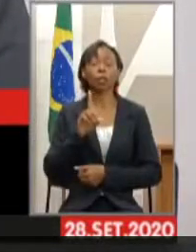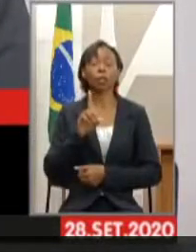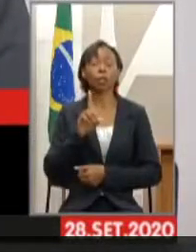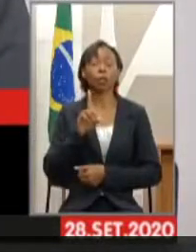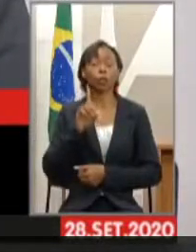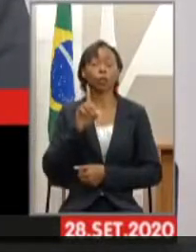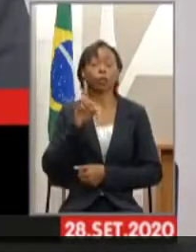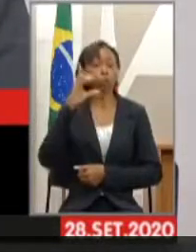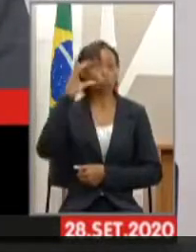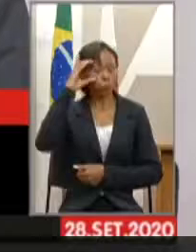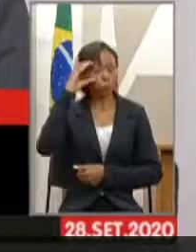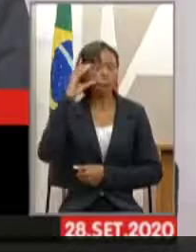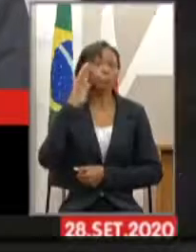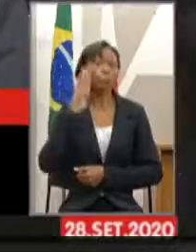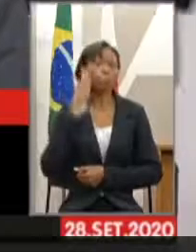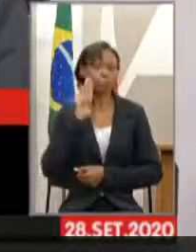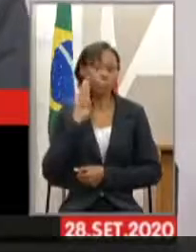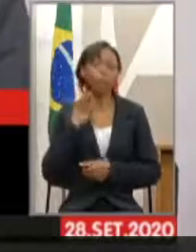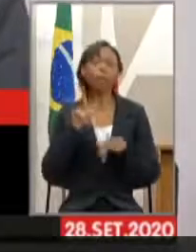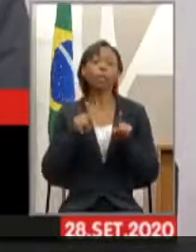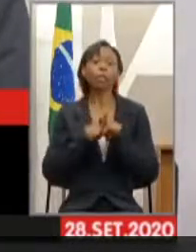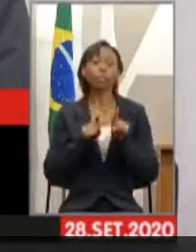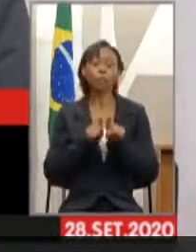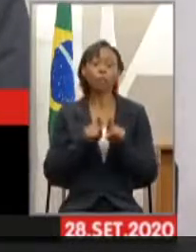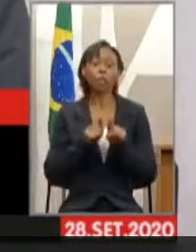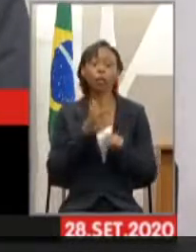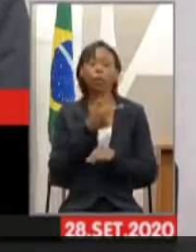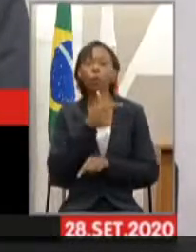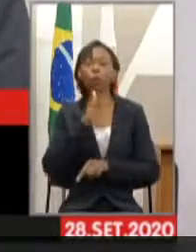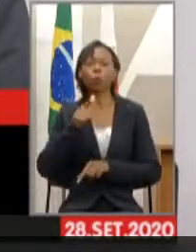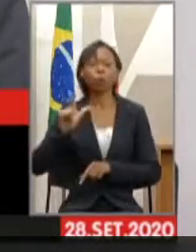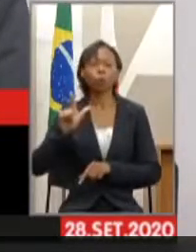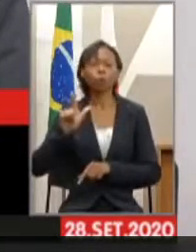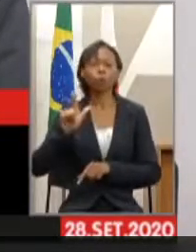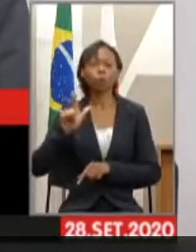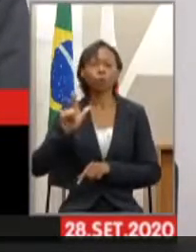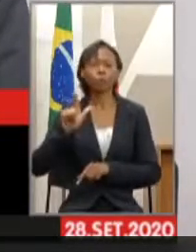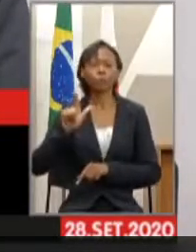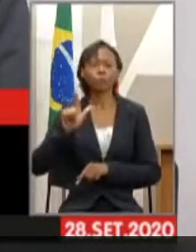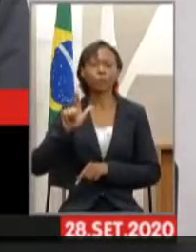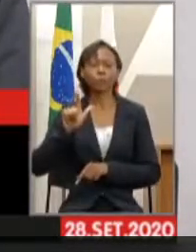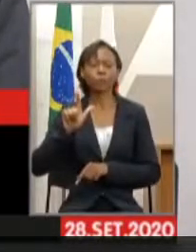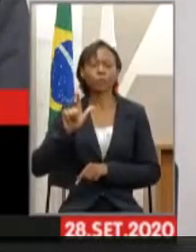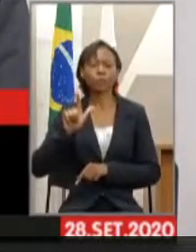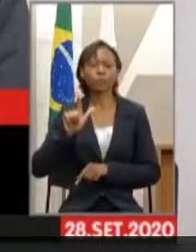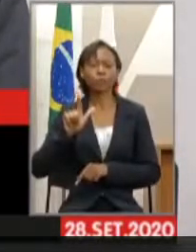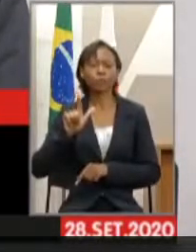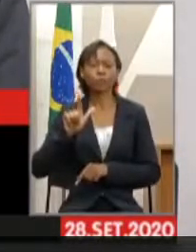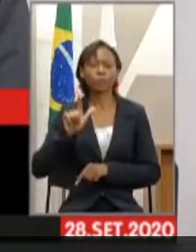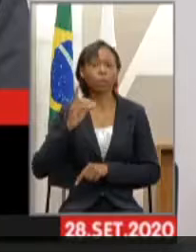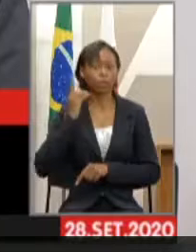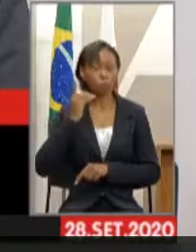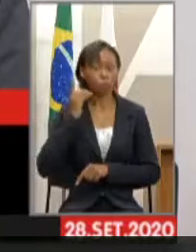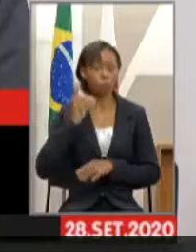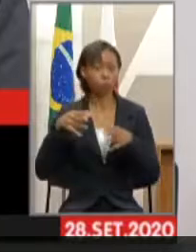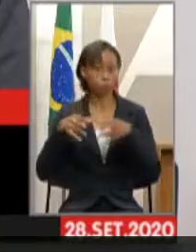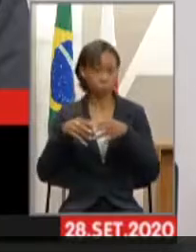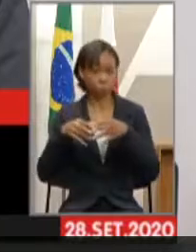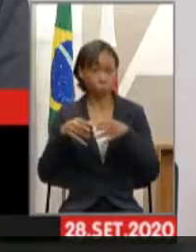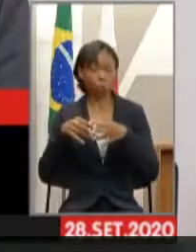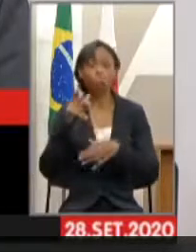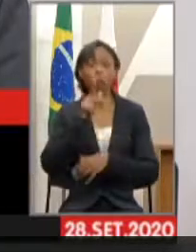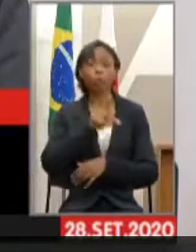componente que acompanha essa sessão junto com a gente,